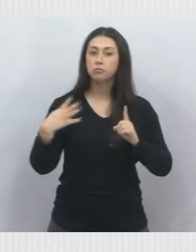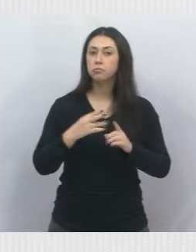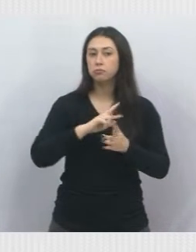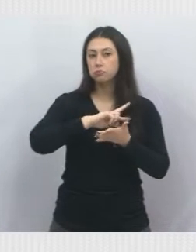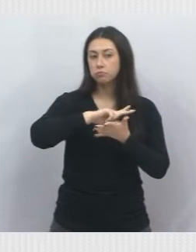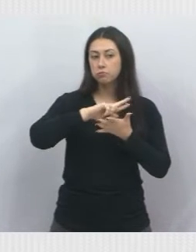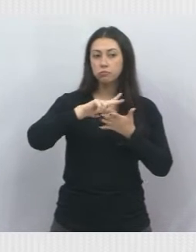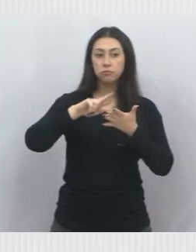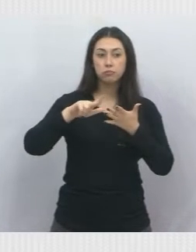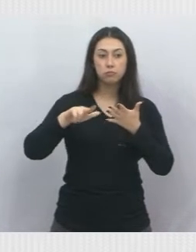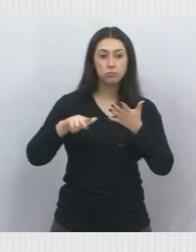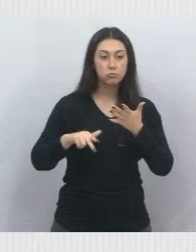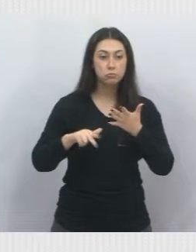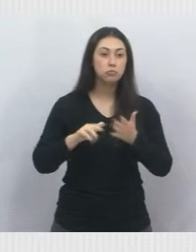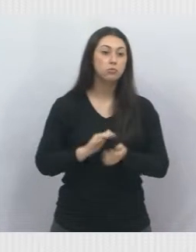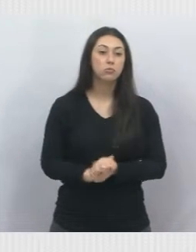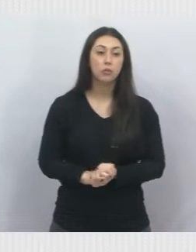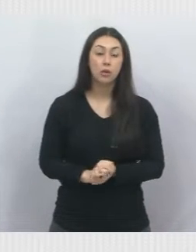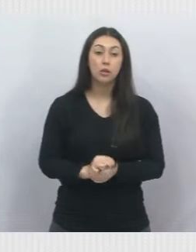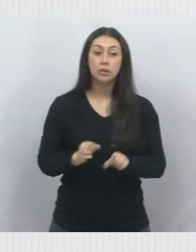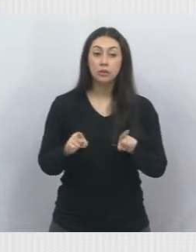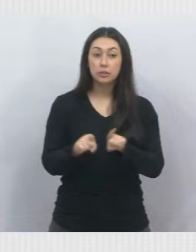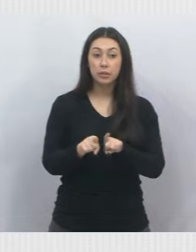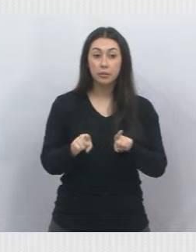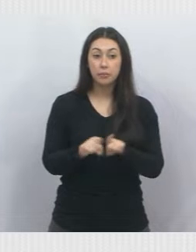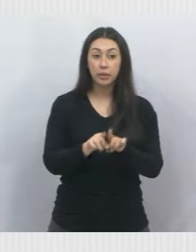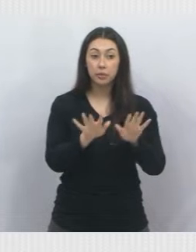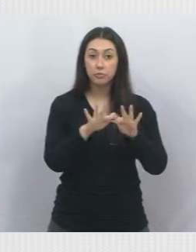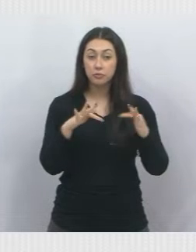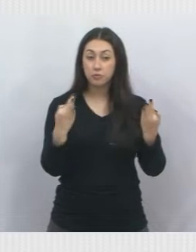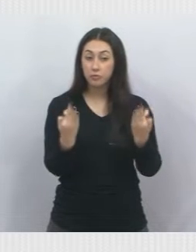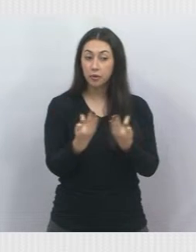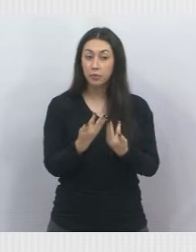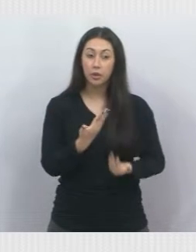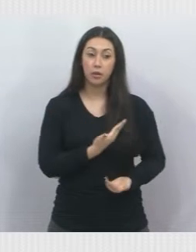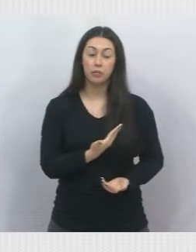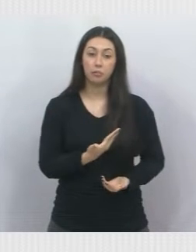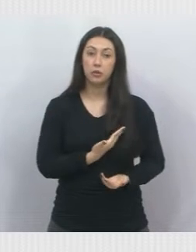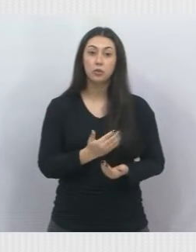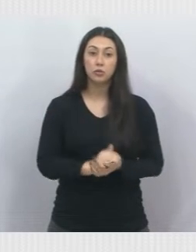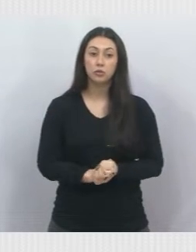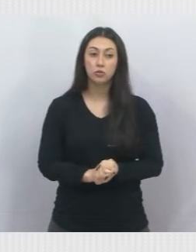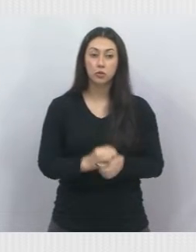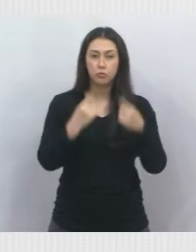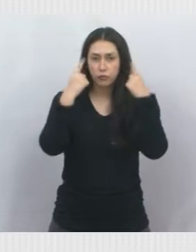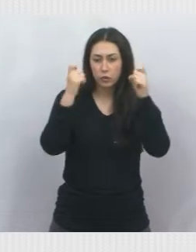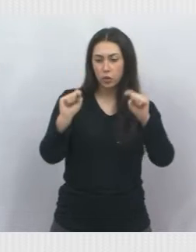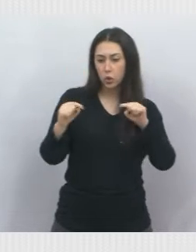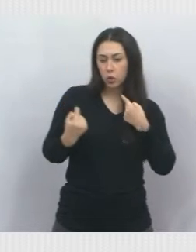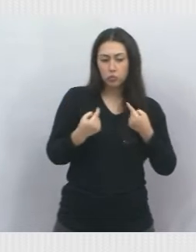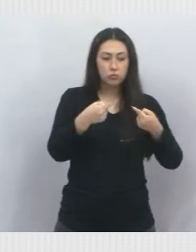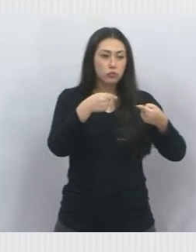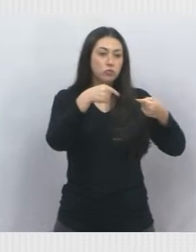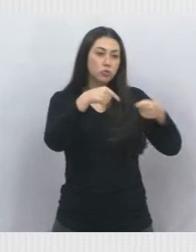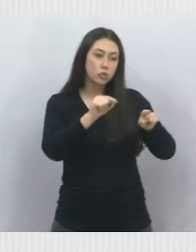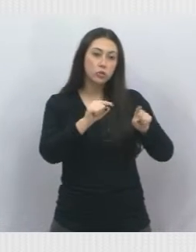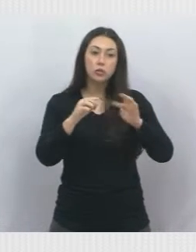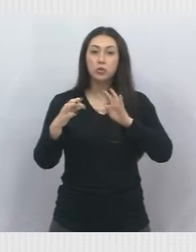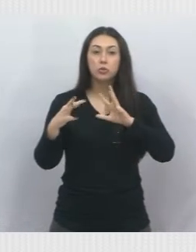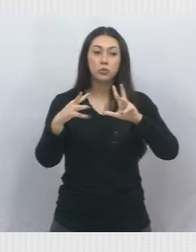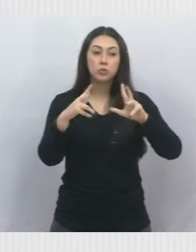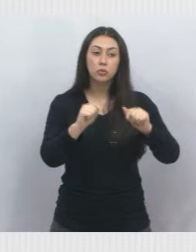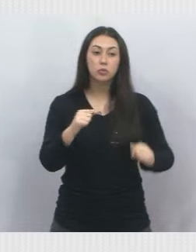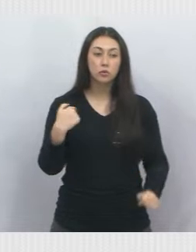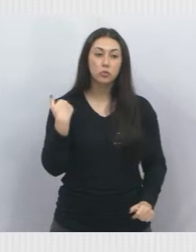travestis e transexuais, mas também a seus familiares e amigos. Uma agressão contra mim, contra você. E contra